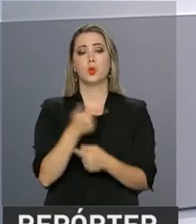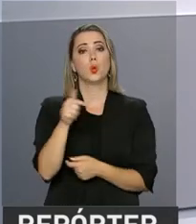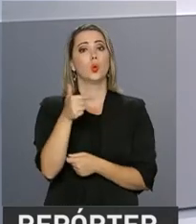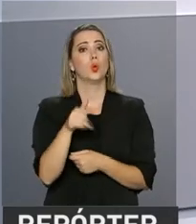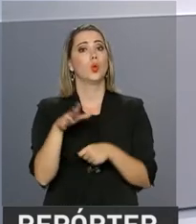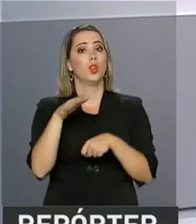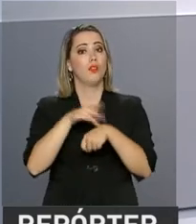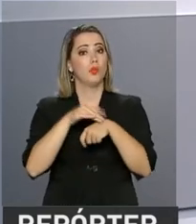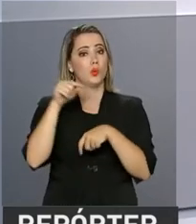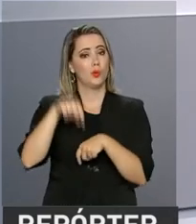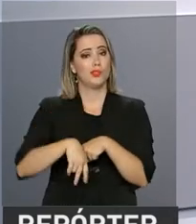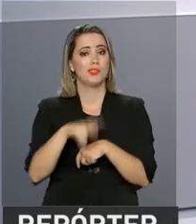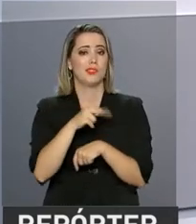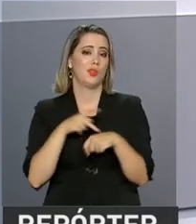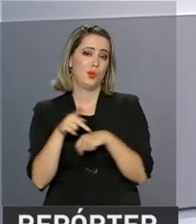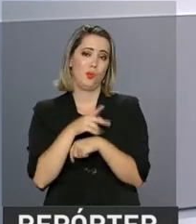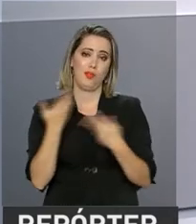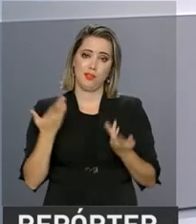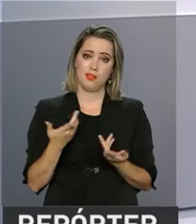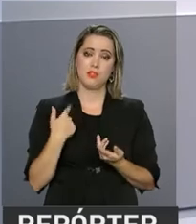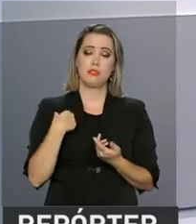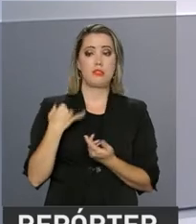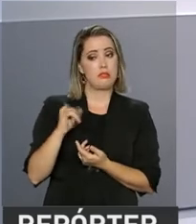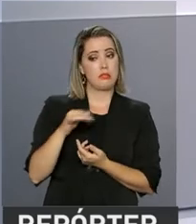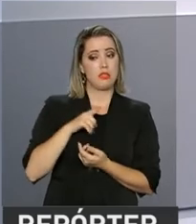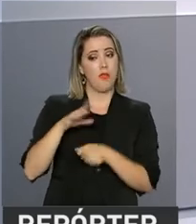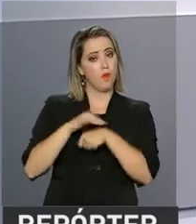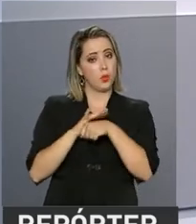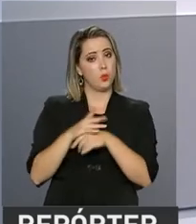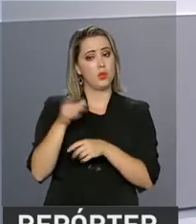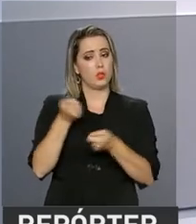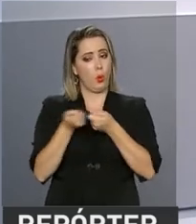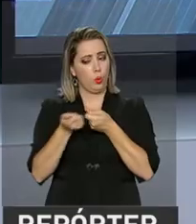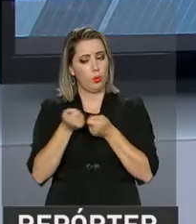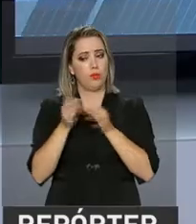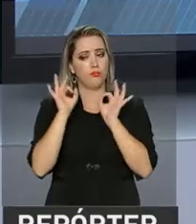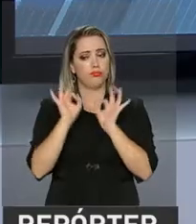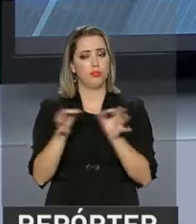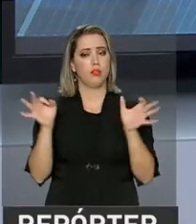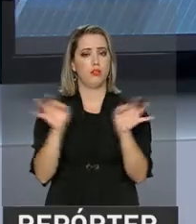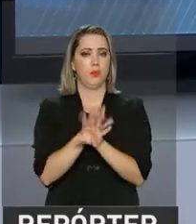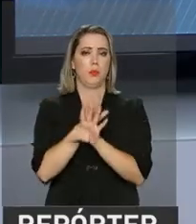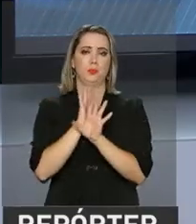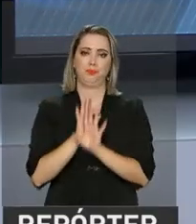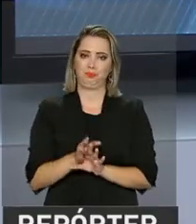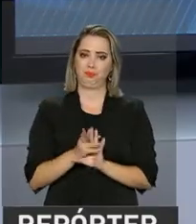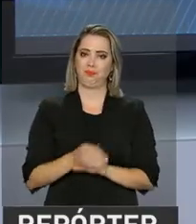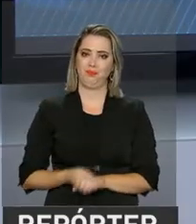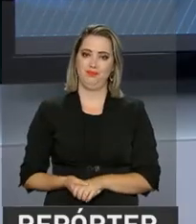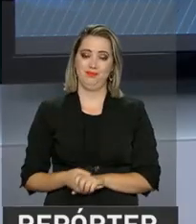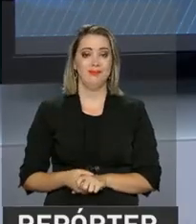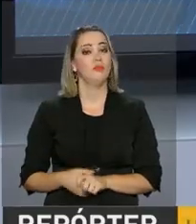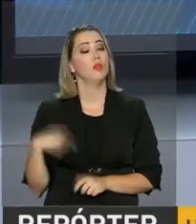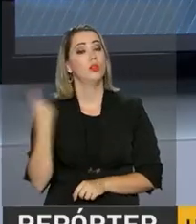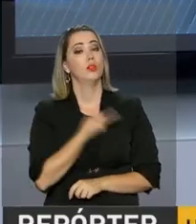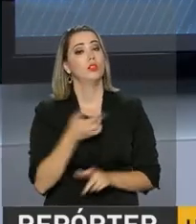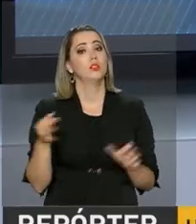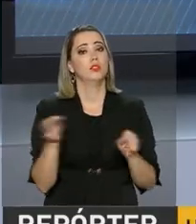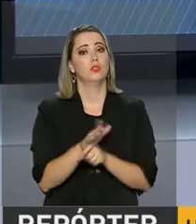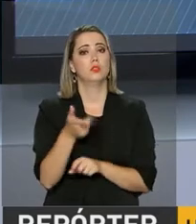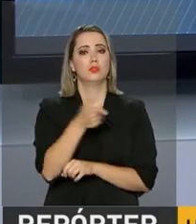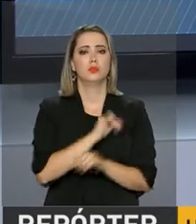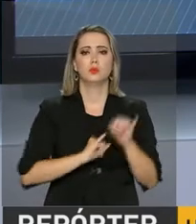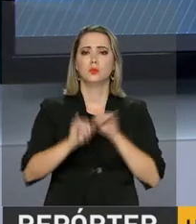e que os casos que vieram de fora do país foram controlados. Nós ficamos por aqui e podemos voltar a qualquer